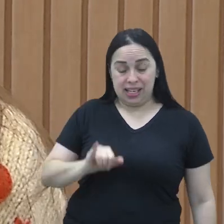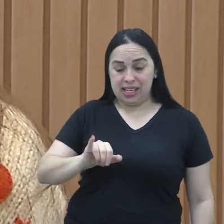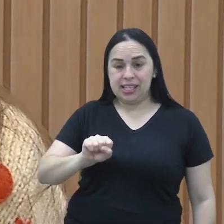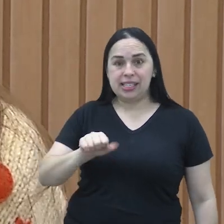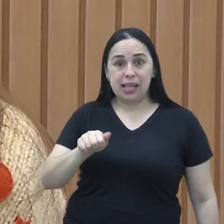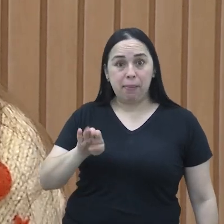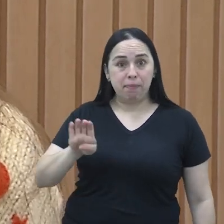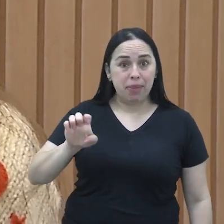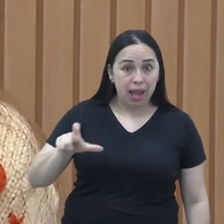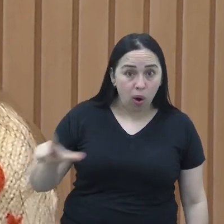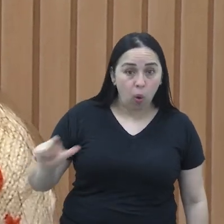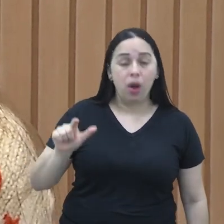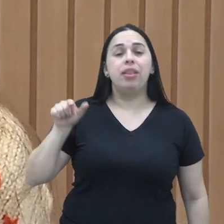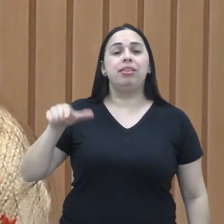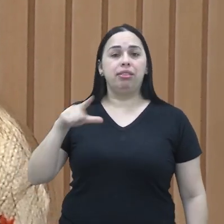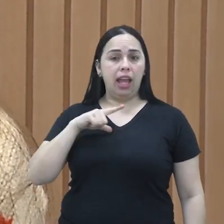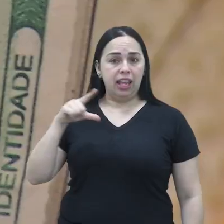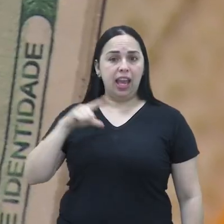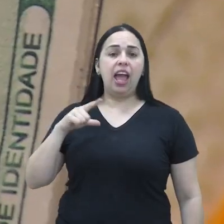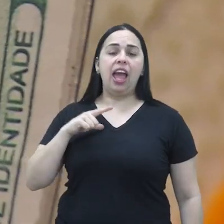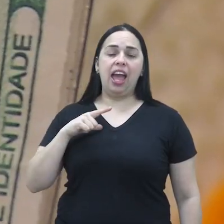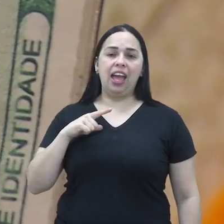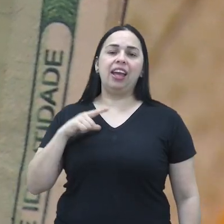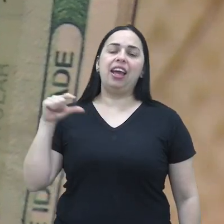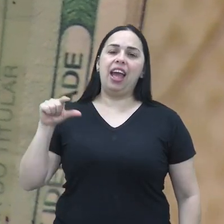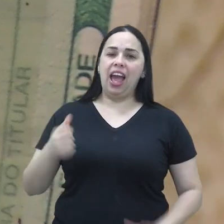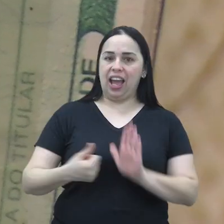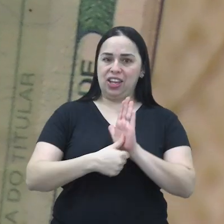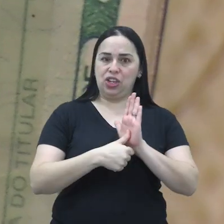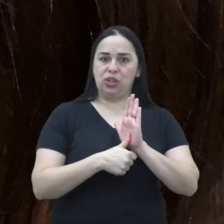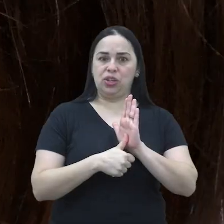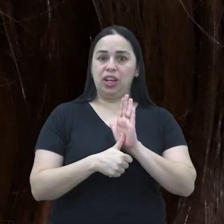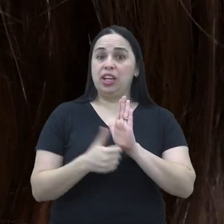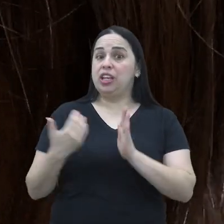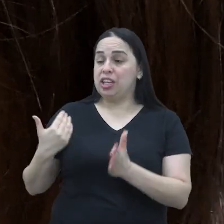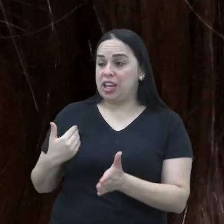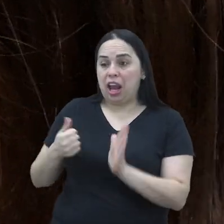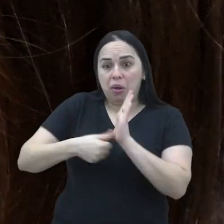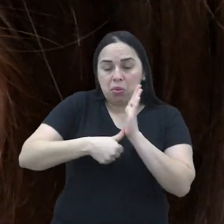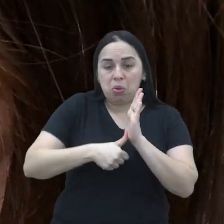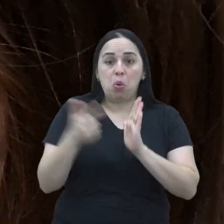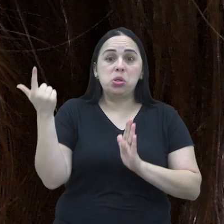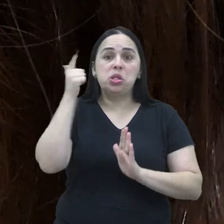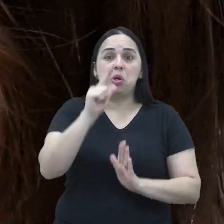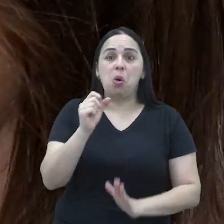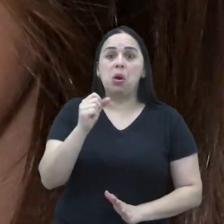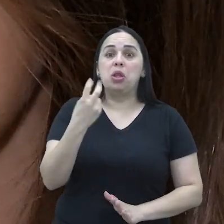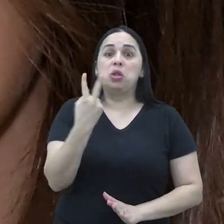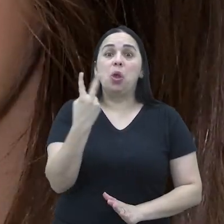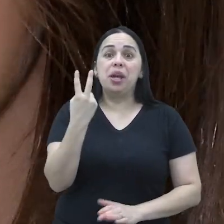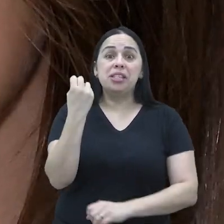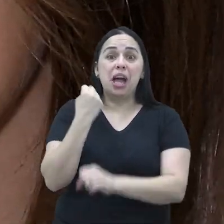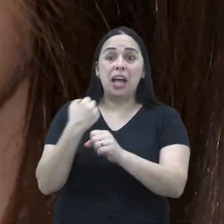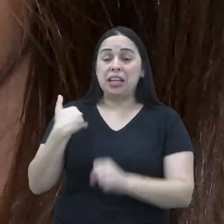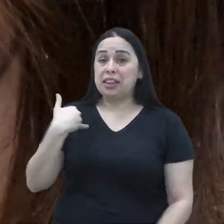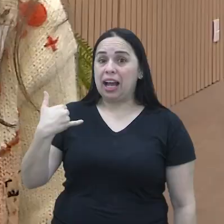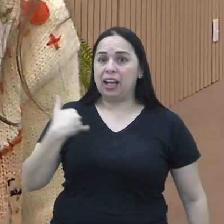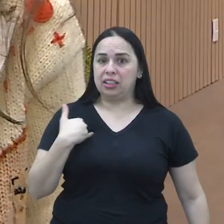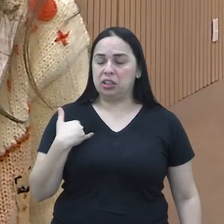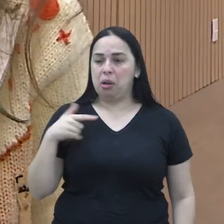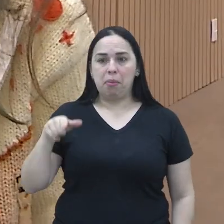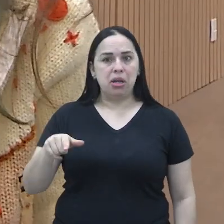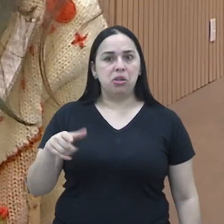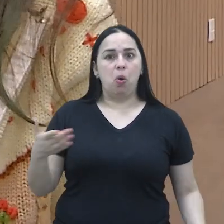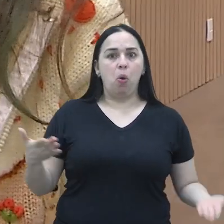A Isabel tem RG desde os dois anos de idade. Já faz tanto tempo que hoje, com oito anos, ela